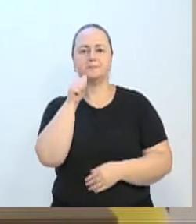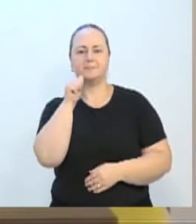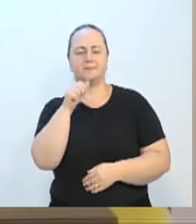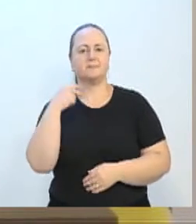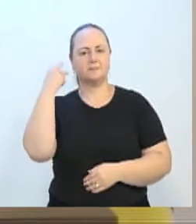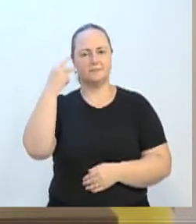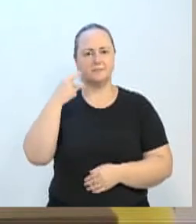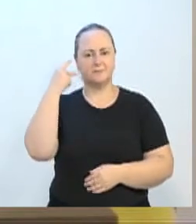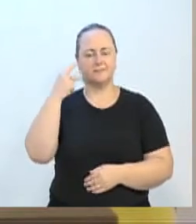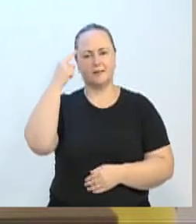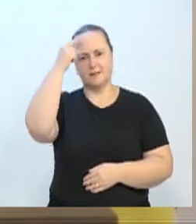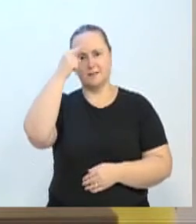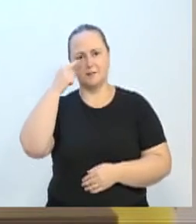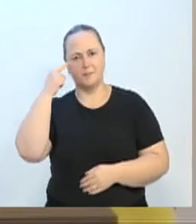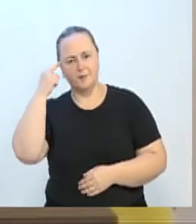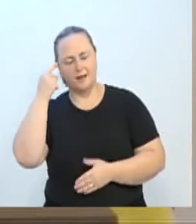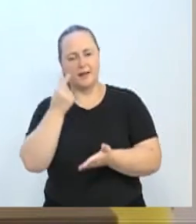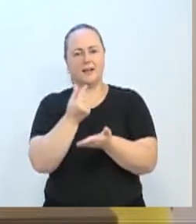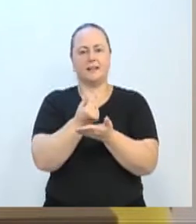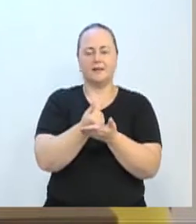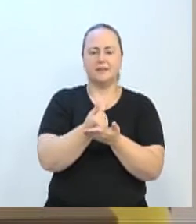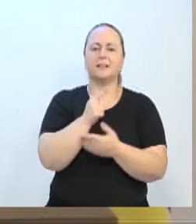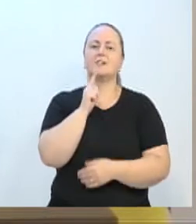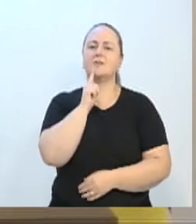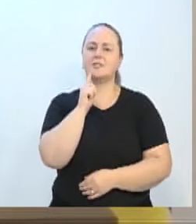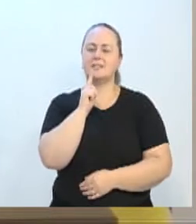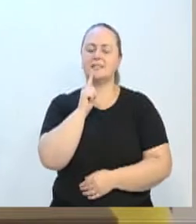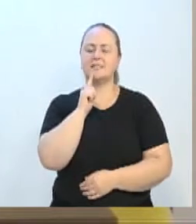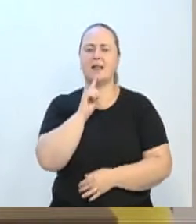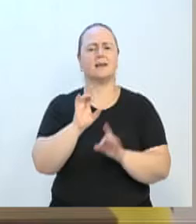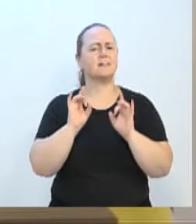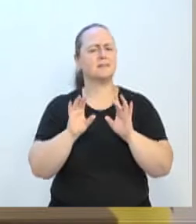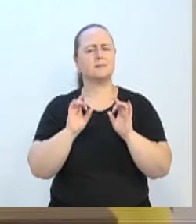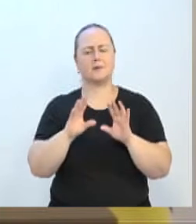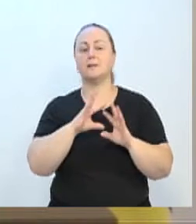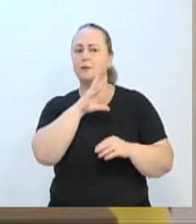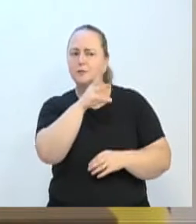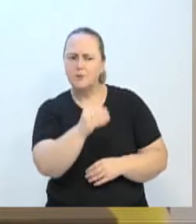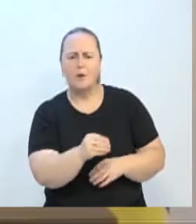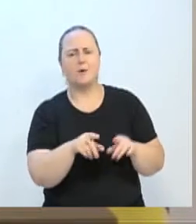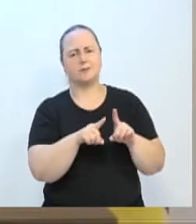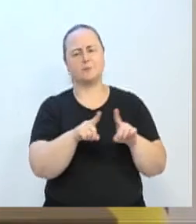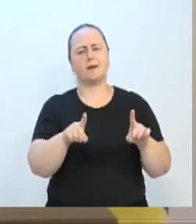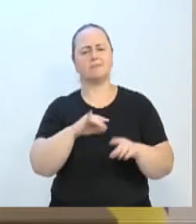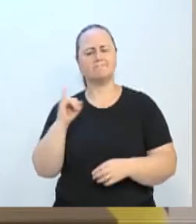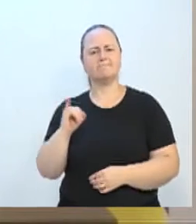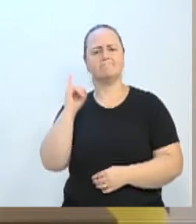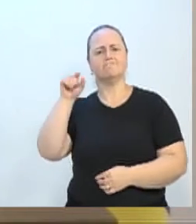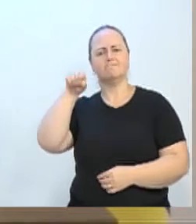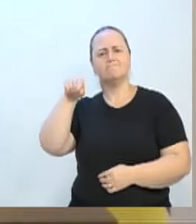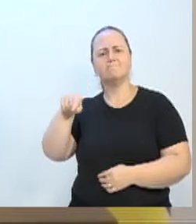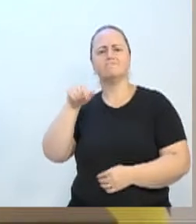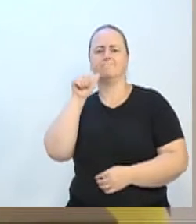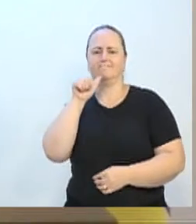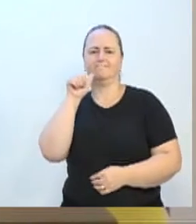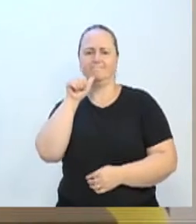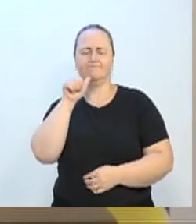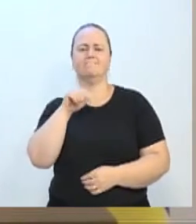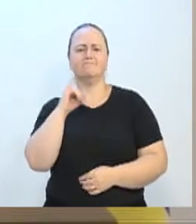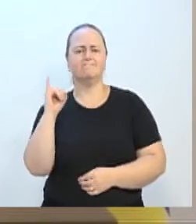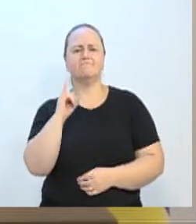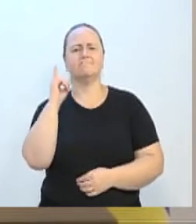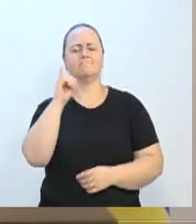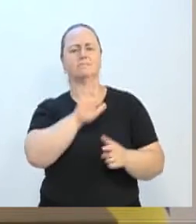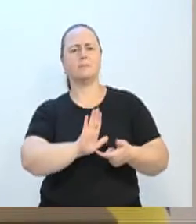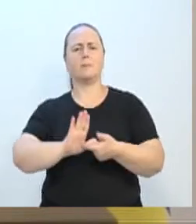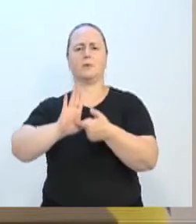vereadora Cris, a vereadora Silmara, vereadora Gisele, todos os vereadores, mas especialmente, para a gente mostrar a importância desse assunto. Eu acho isso fundamental.